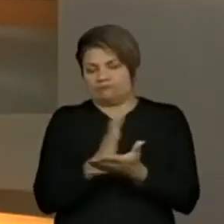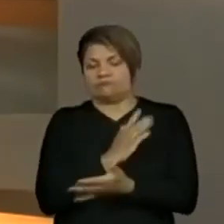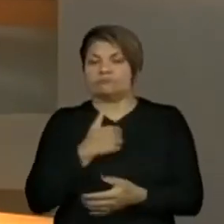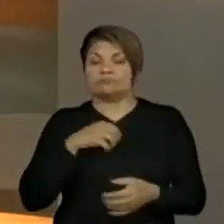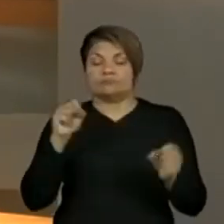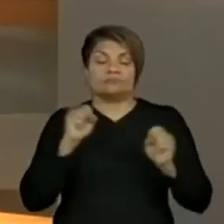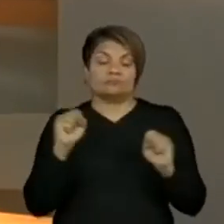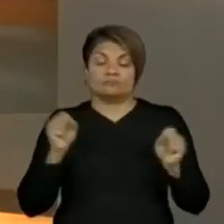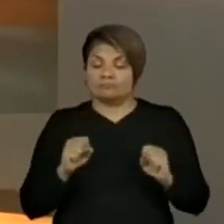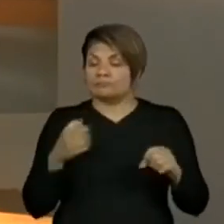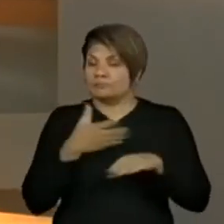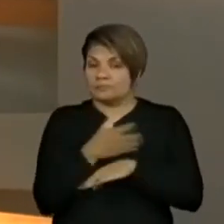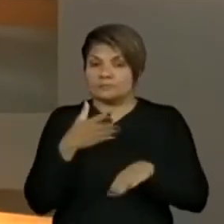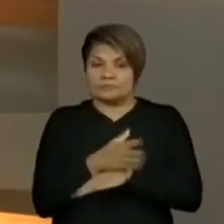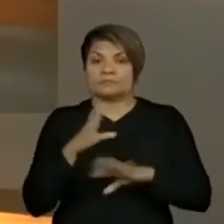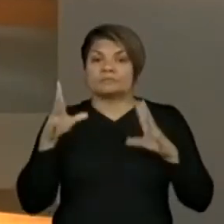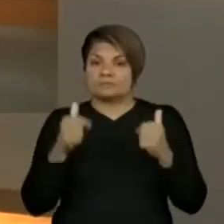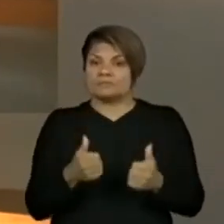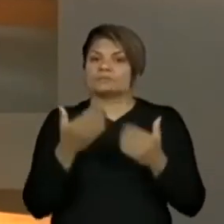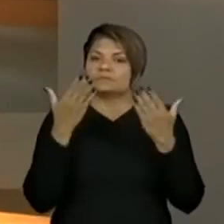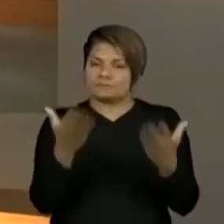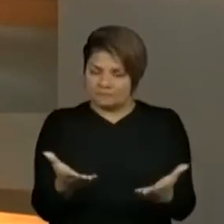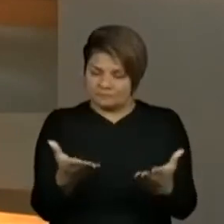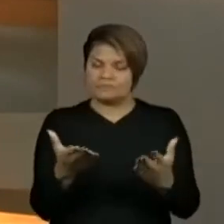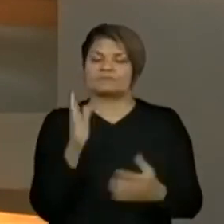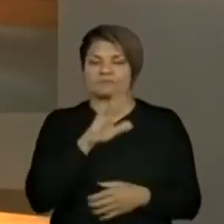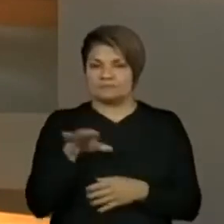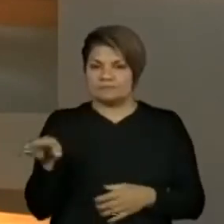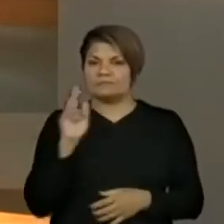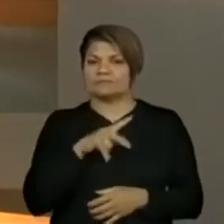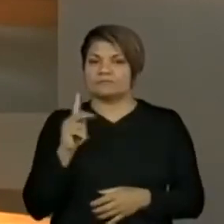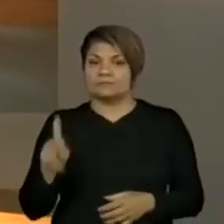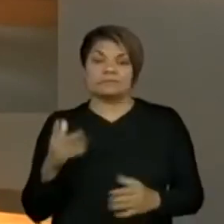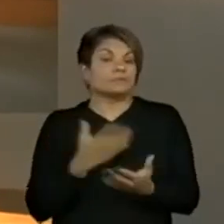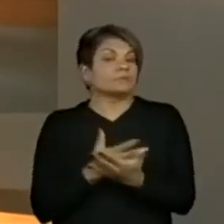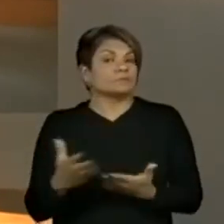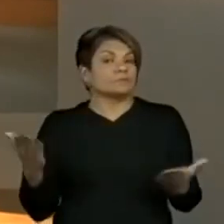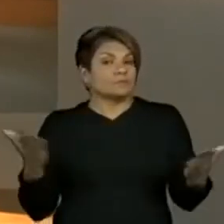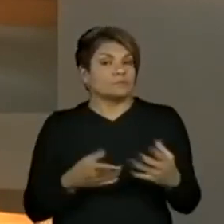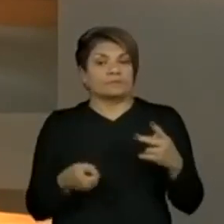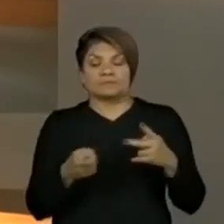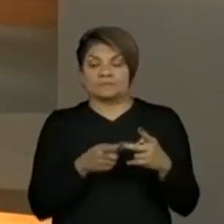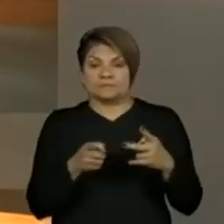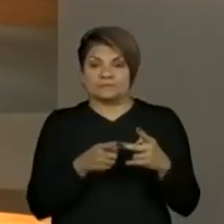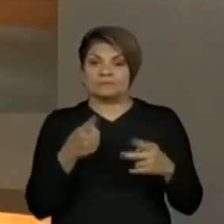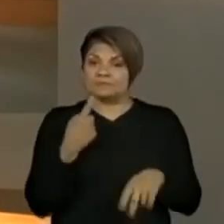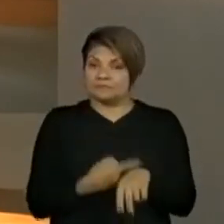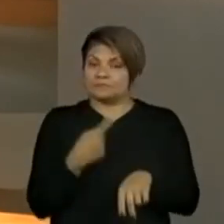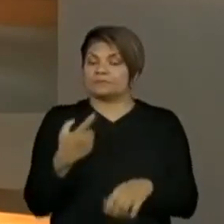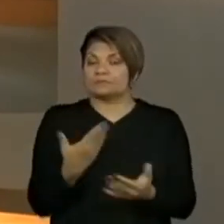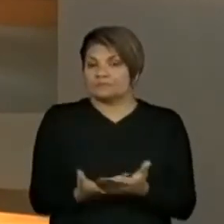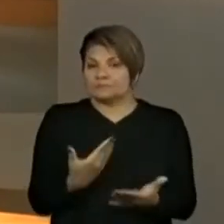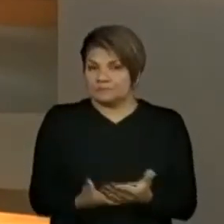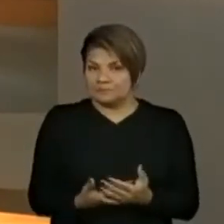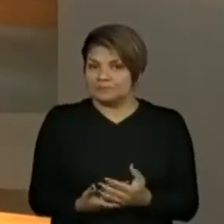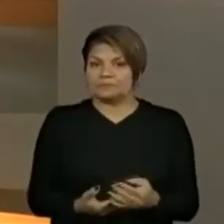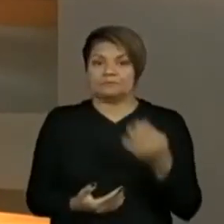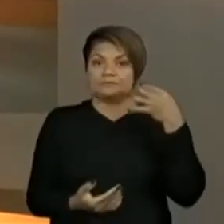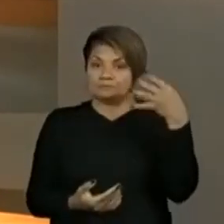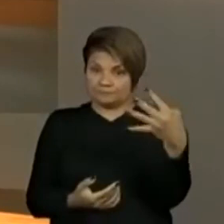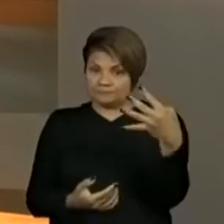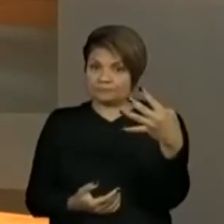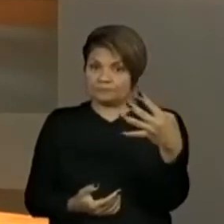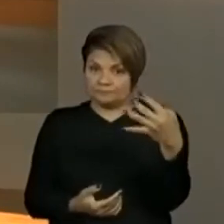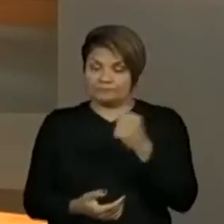participação de todos vocês, alunos e professores. E iniciamos agora o nosso segundo momento de aula. É a aula 4.